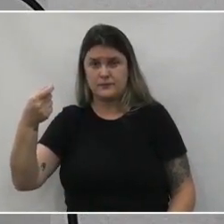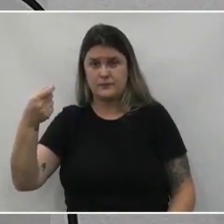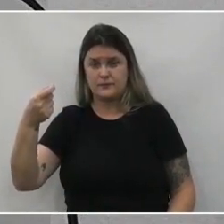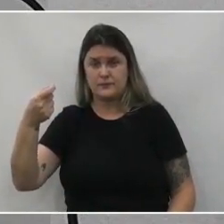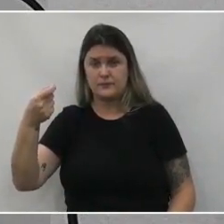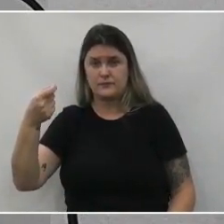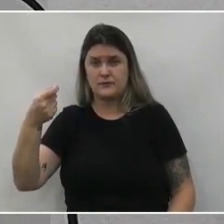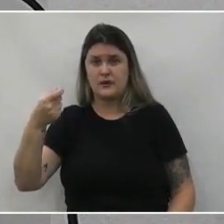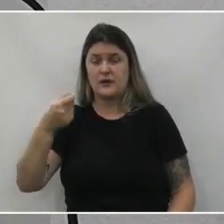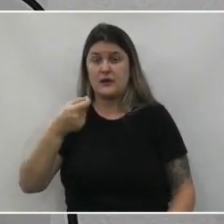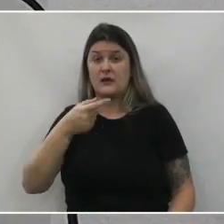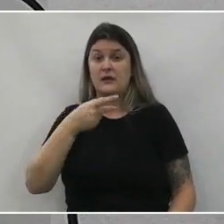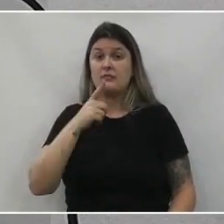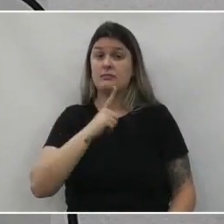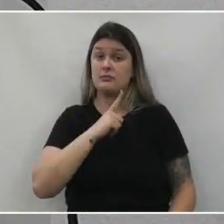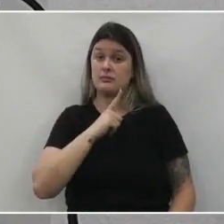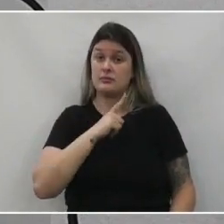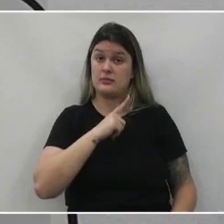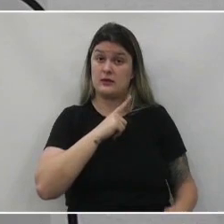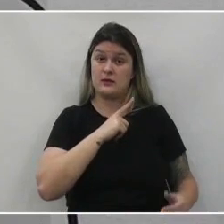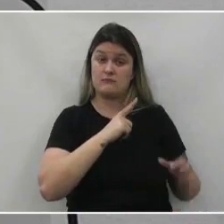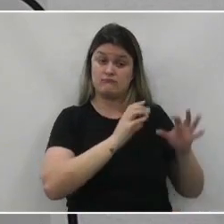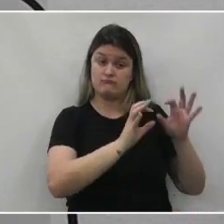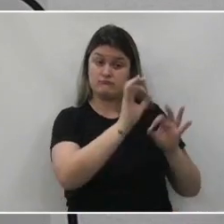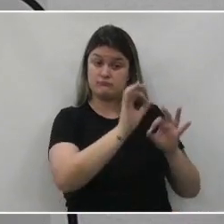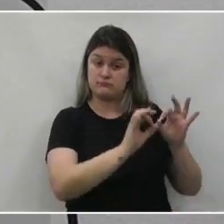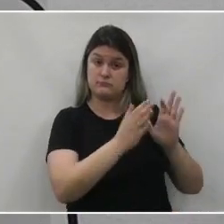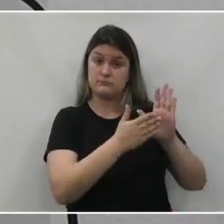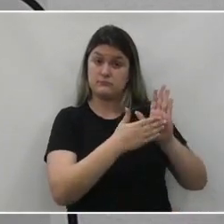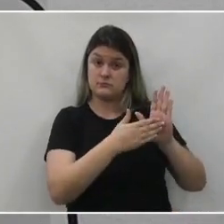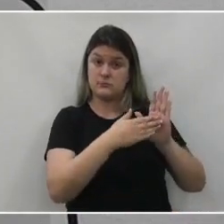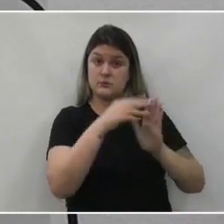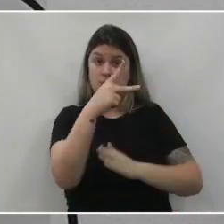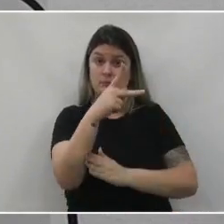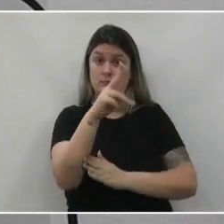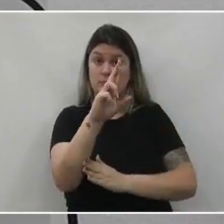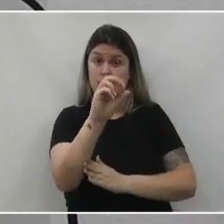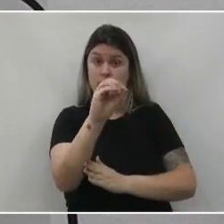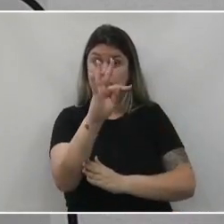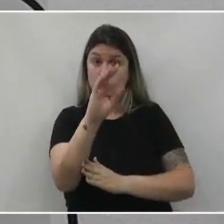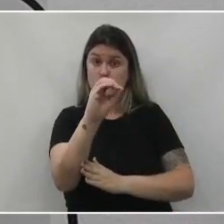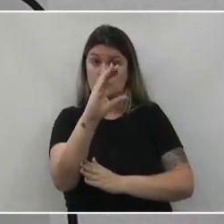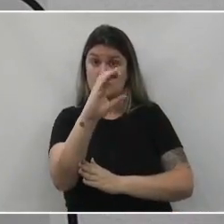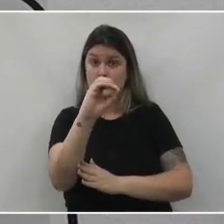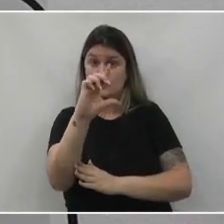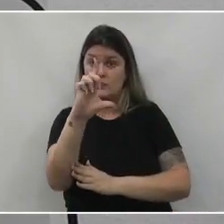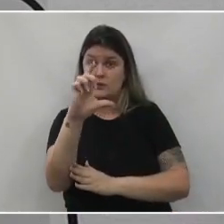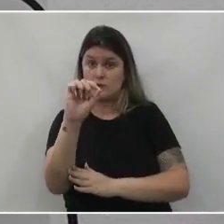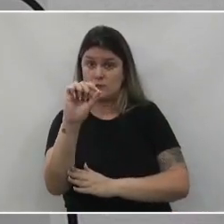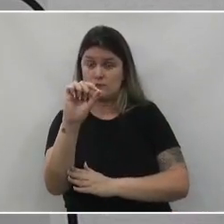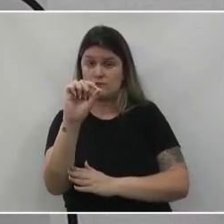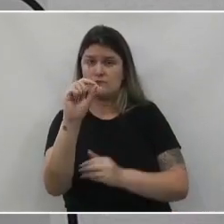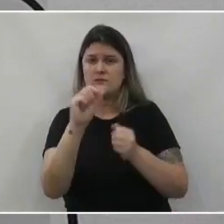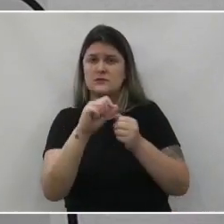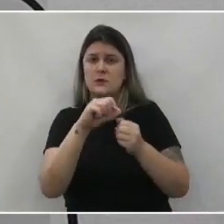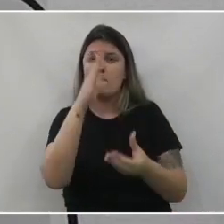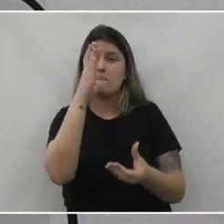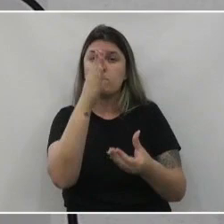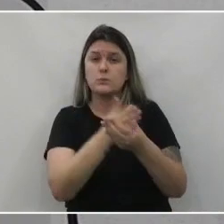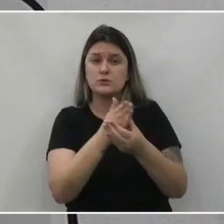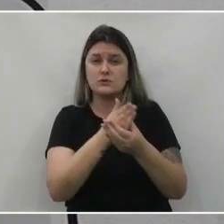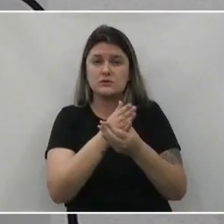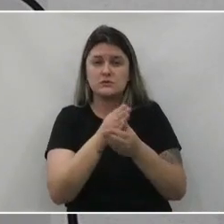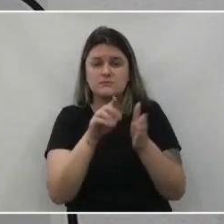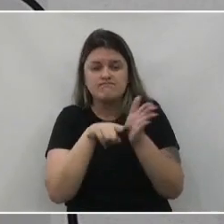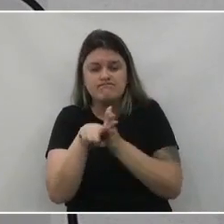tem-se um protocolo solicitando a instauração de um processo de investigação.